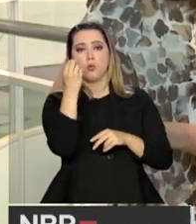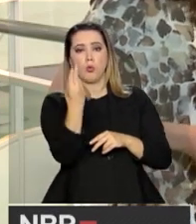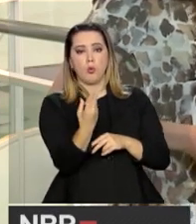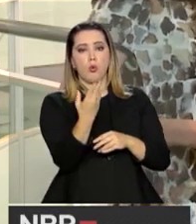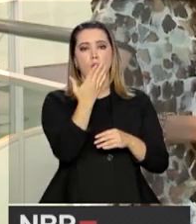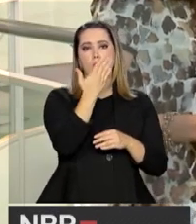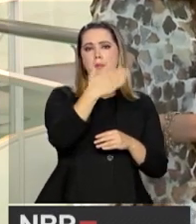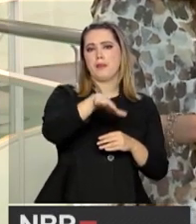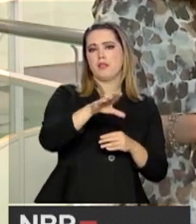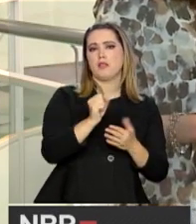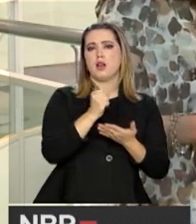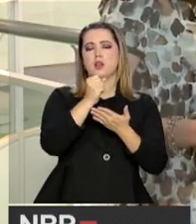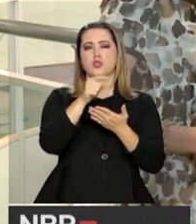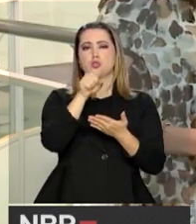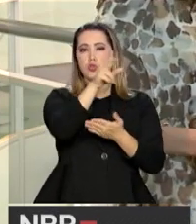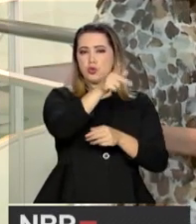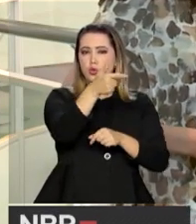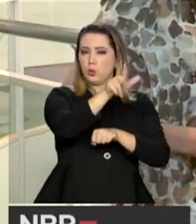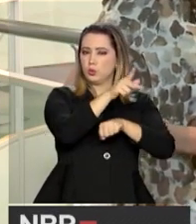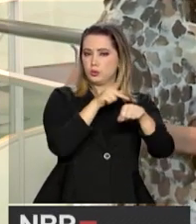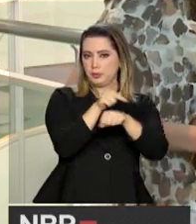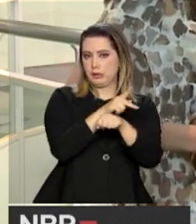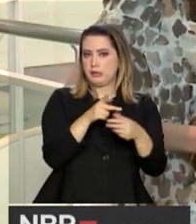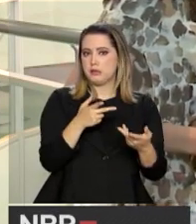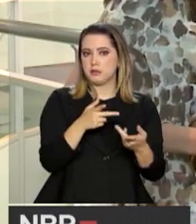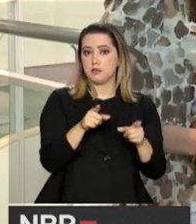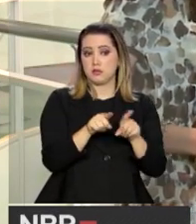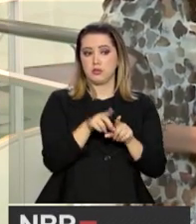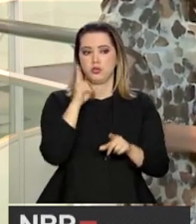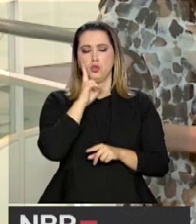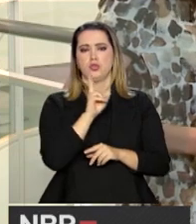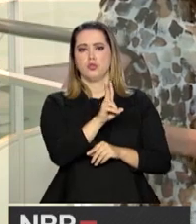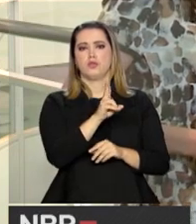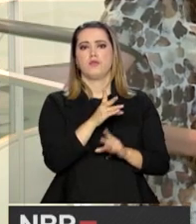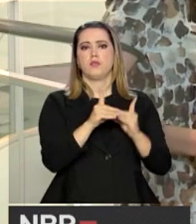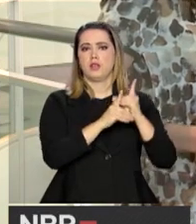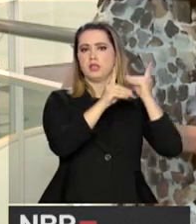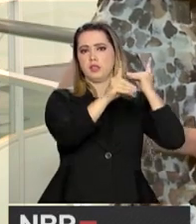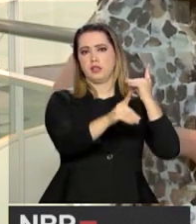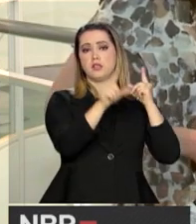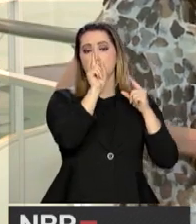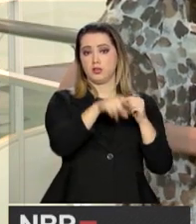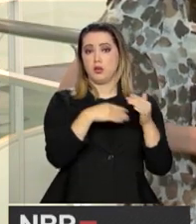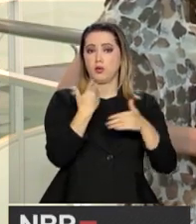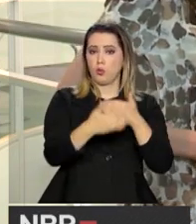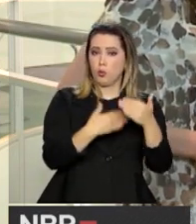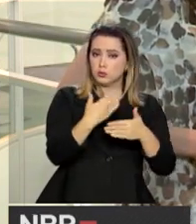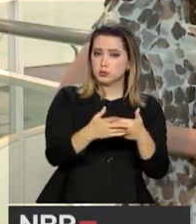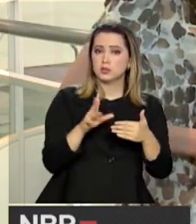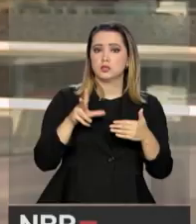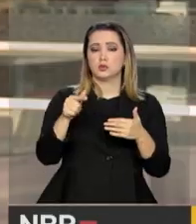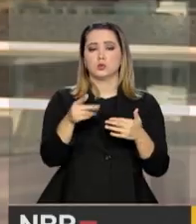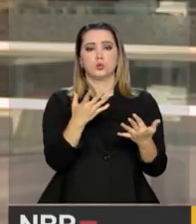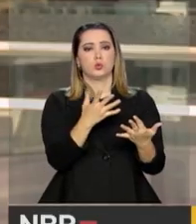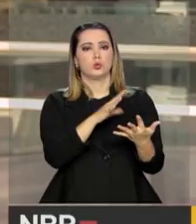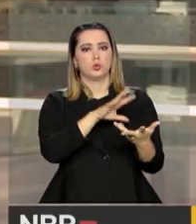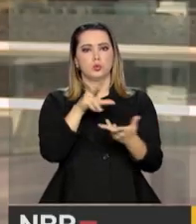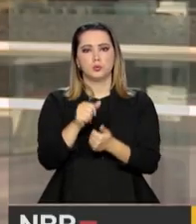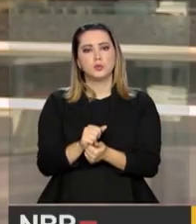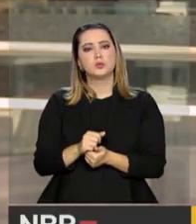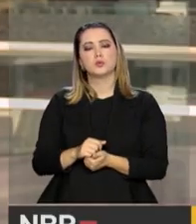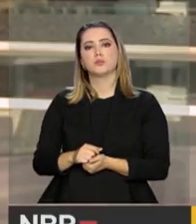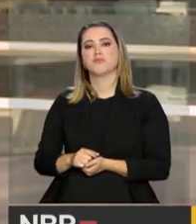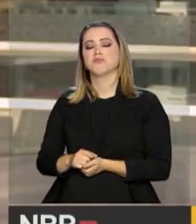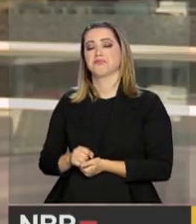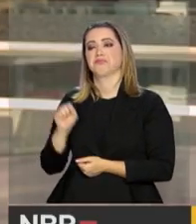país que oferta essa pós-graduação. A gente pode dizer, então, que a educação à distância é uma tendência mundial, professor? É uma tendência